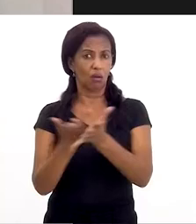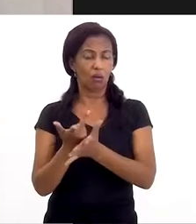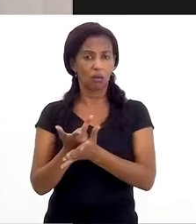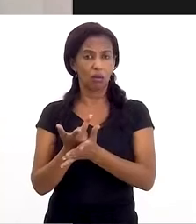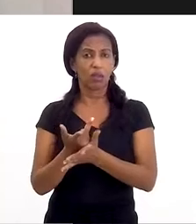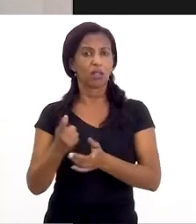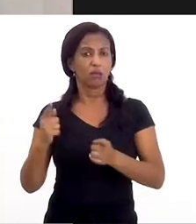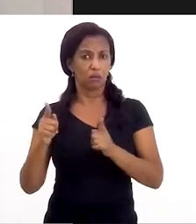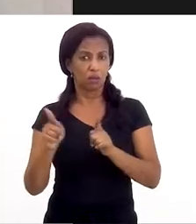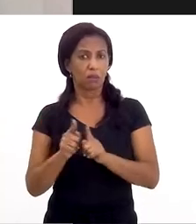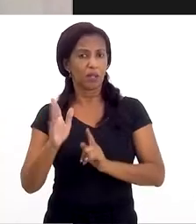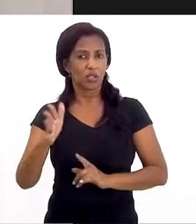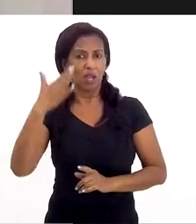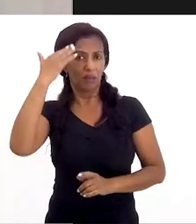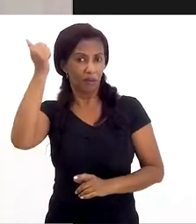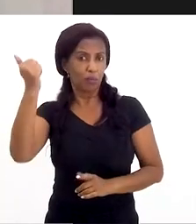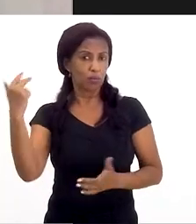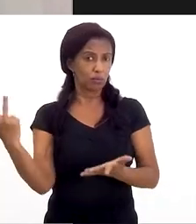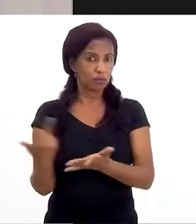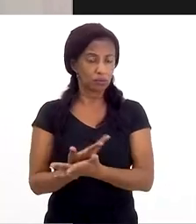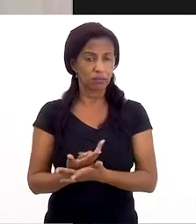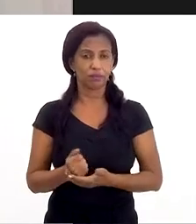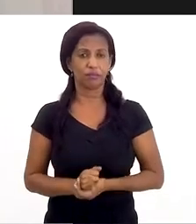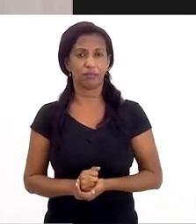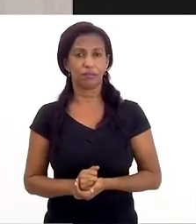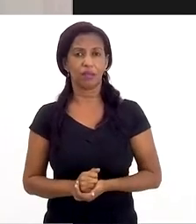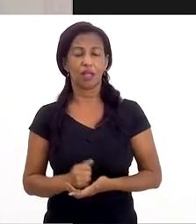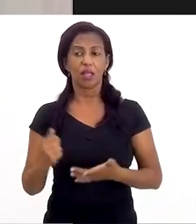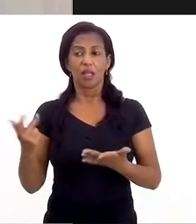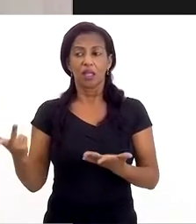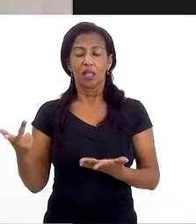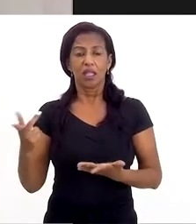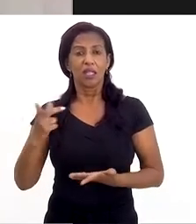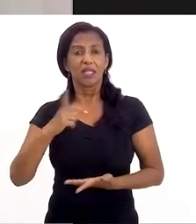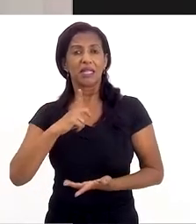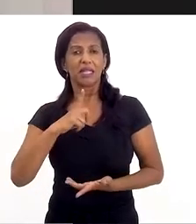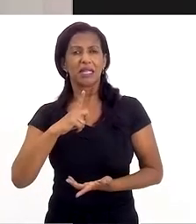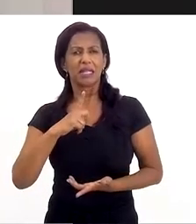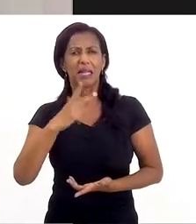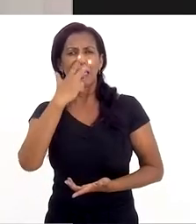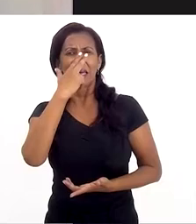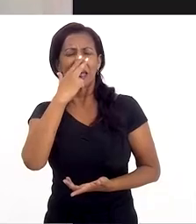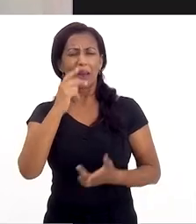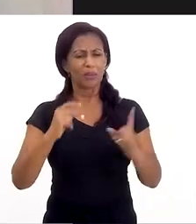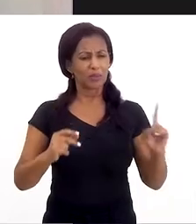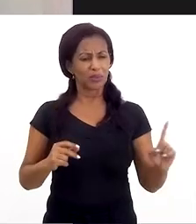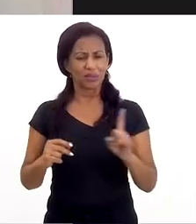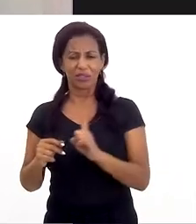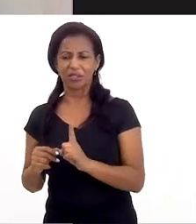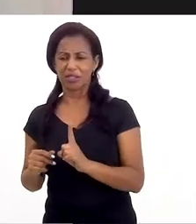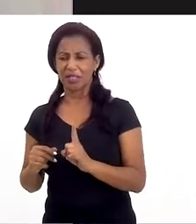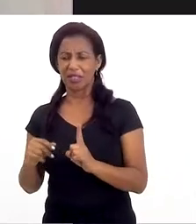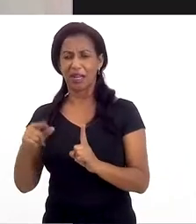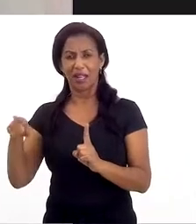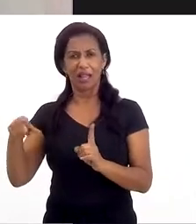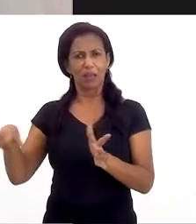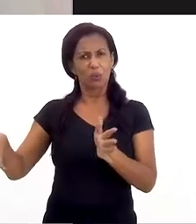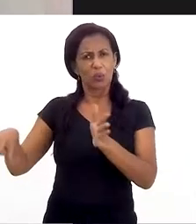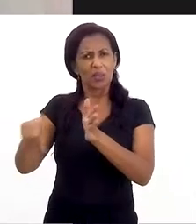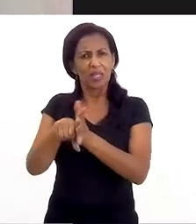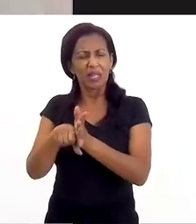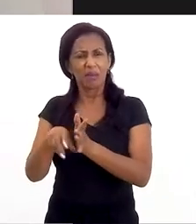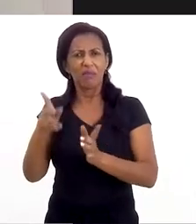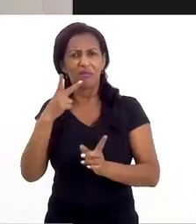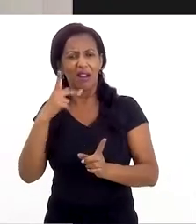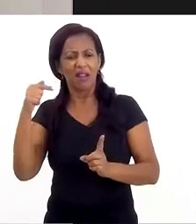até um caso bastante famoso recentemente, de que ocorre essa revitimização, né? Que para a criminologia,